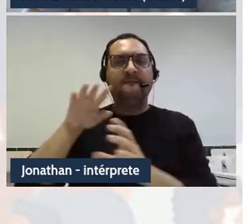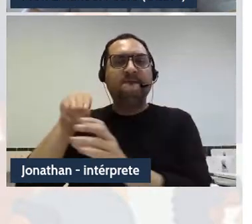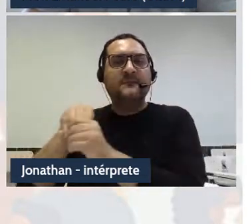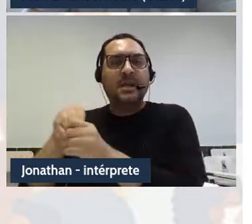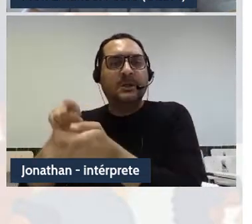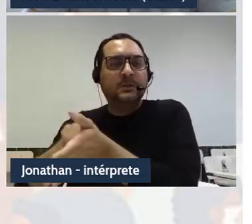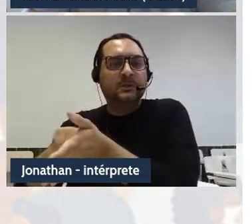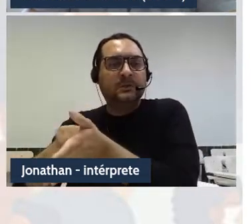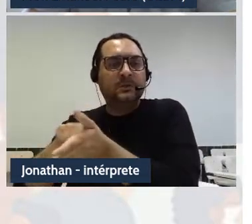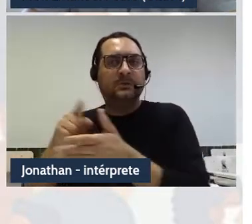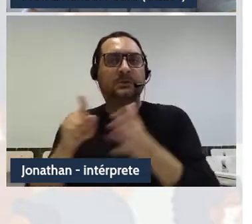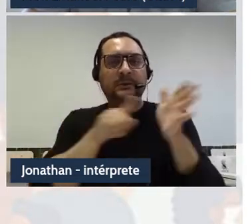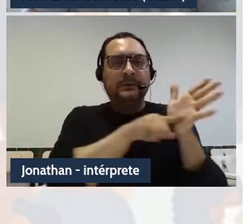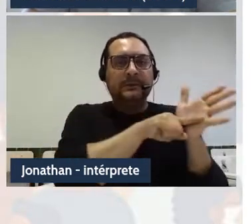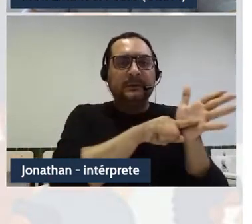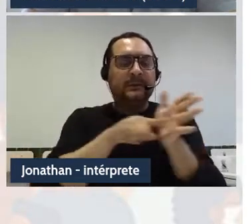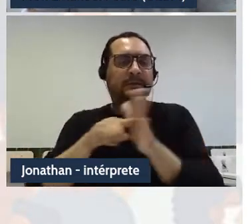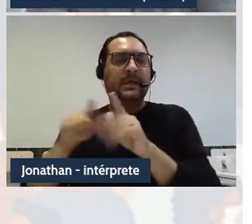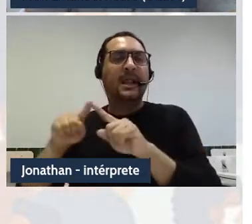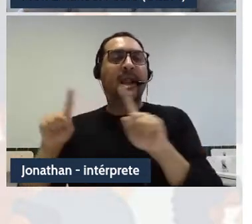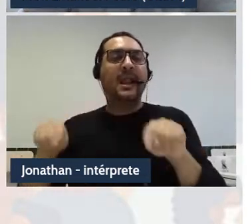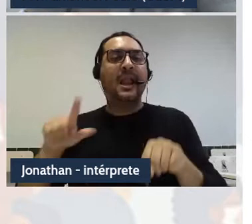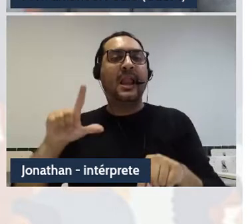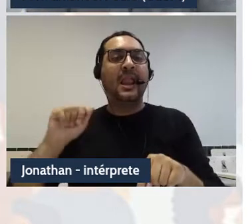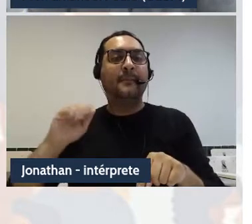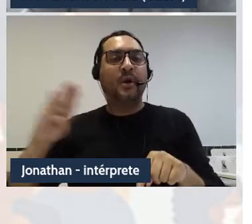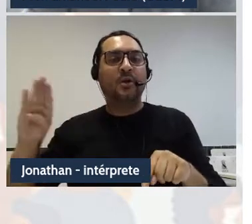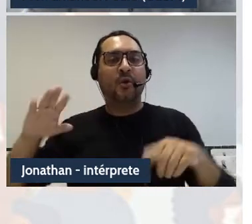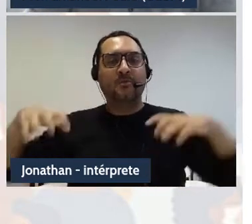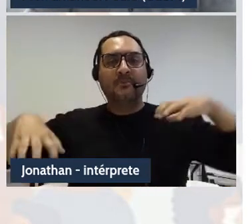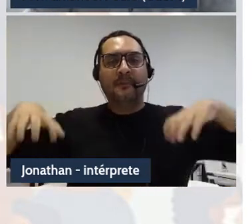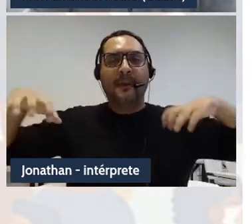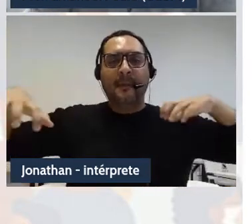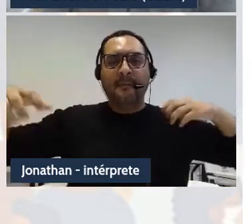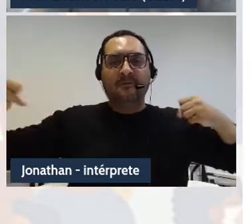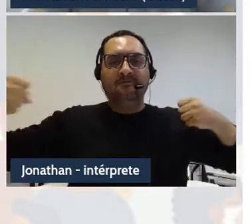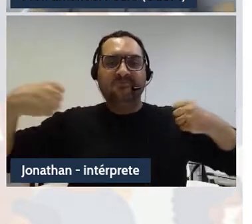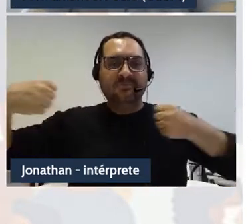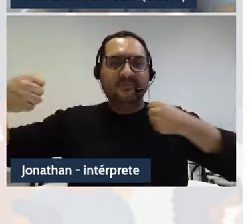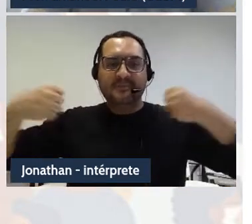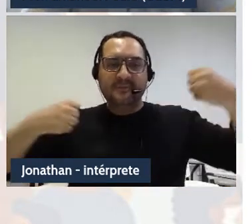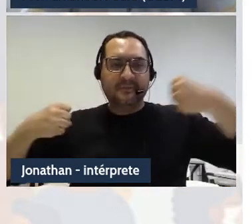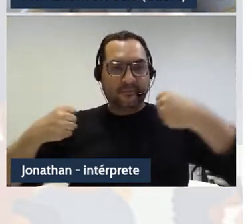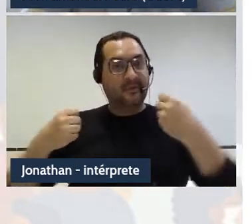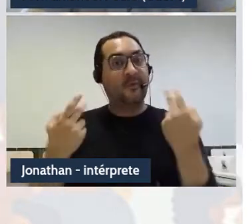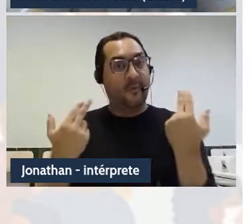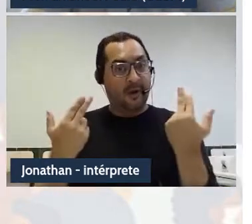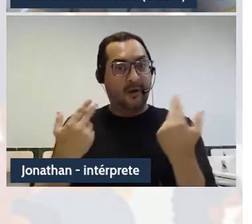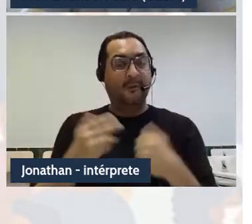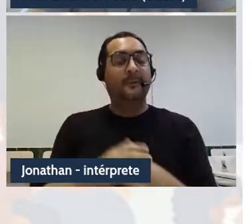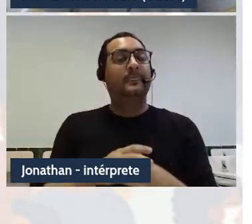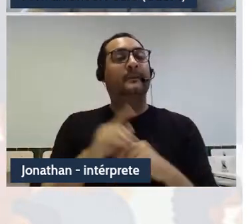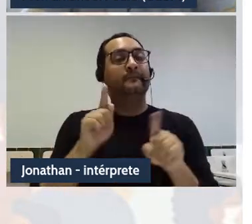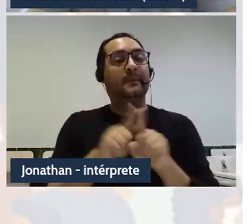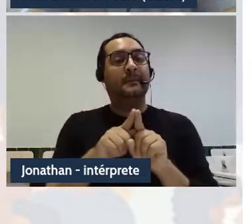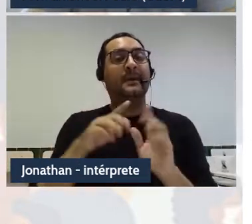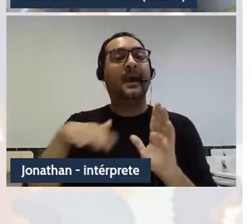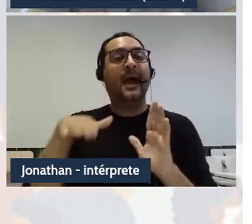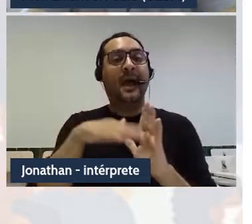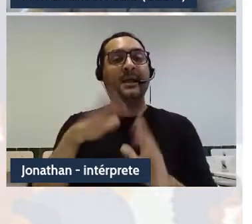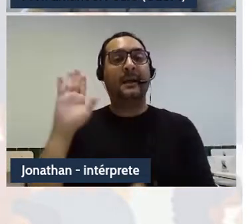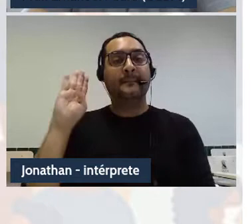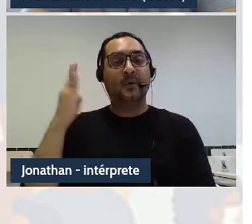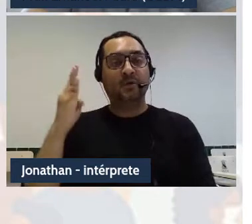de pesquisa, e questões de ordem linguística, comunicativa e tecnológica passaram a ser encaradas em